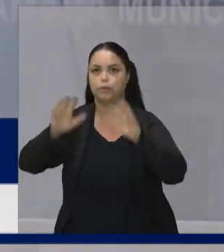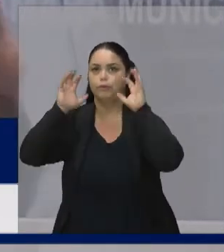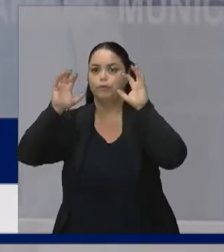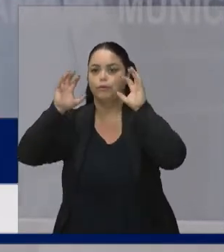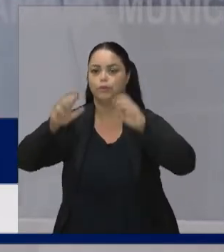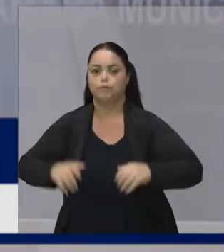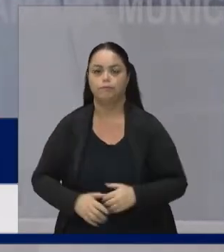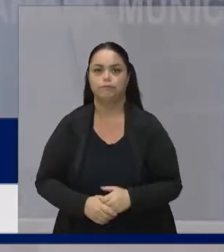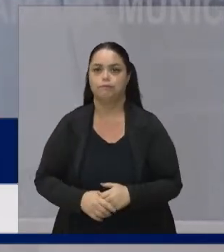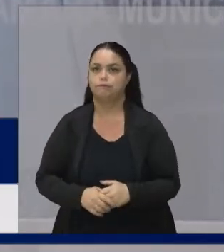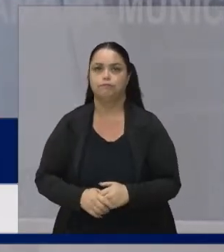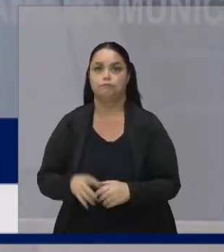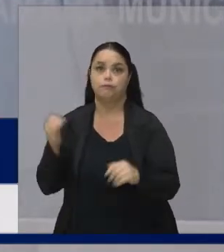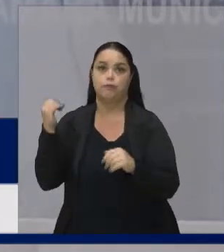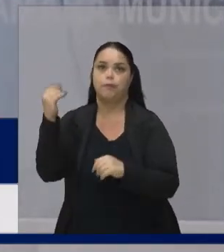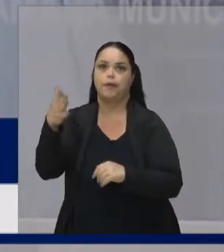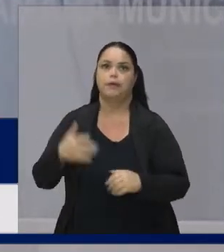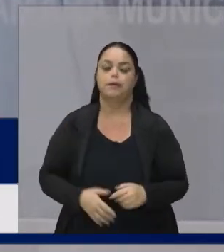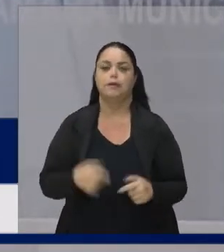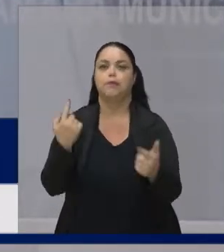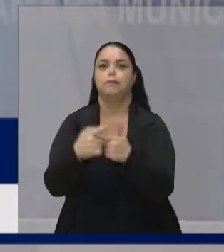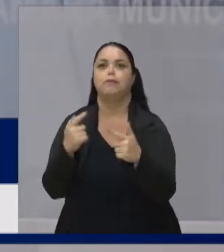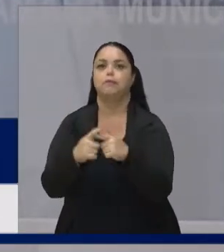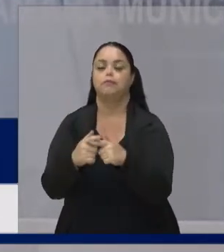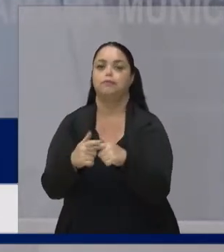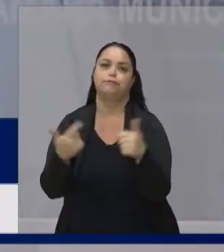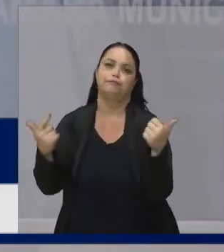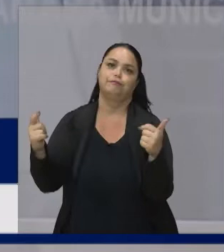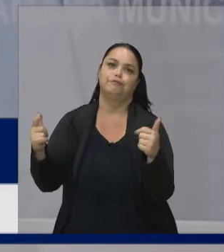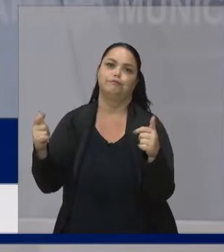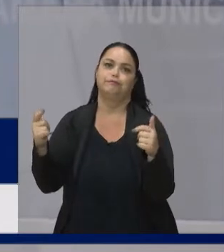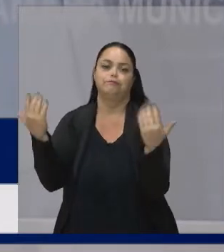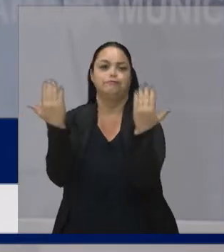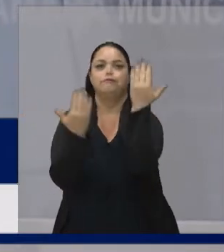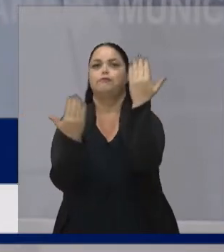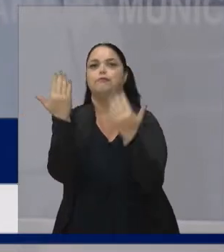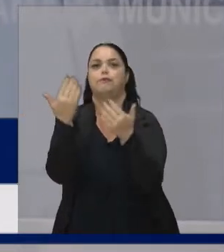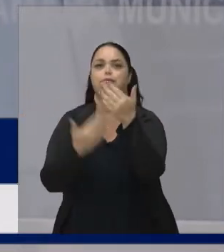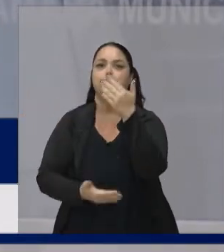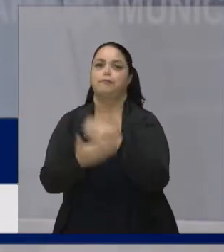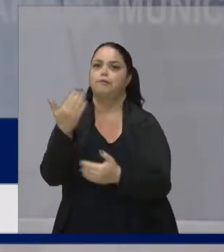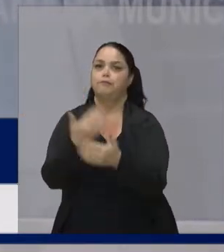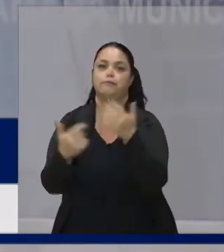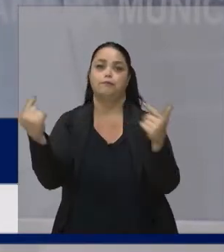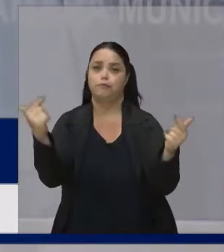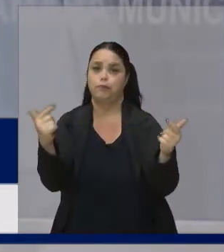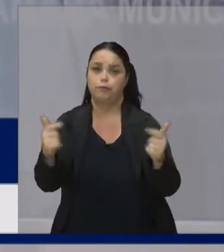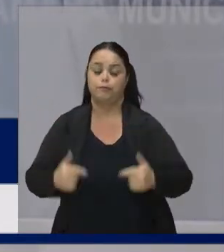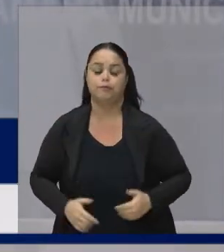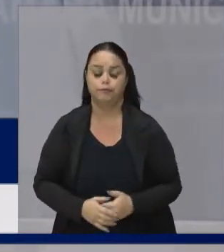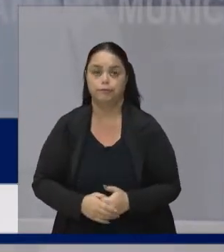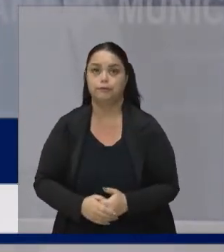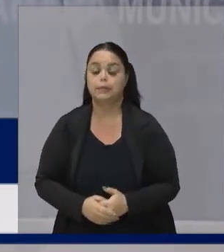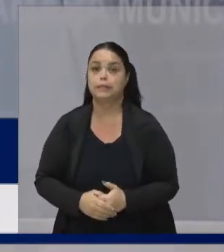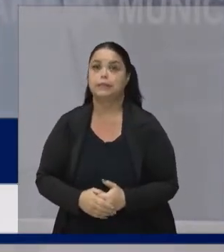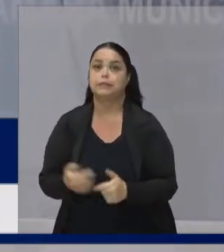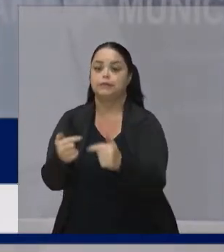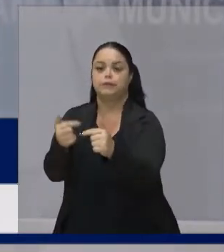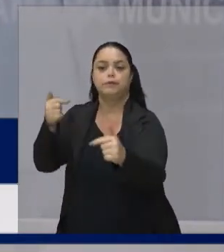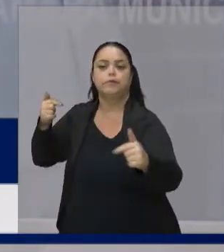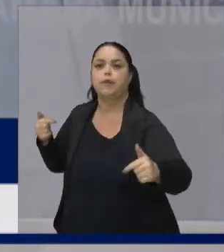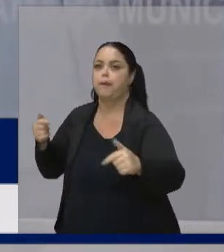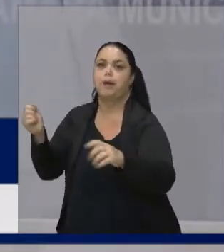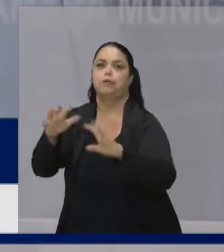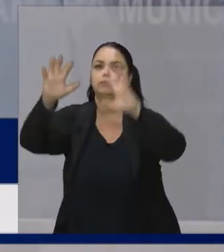Não me mandaram para o gol não Acho que porque não tinha as mãos Melhor não ir para o gol Vai ser o último Mas não vai ser o